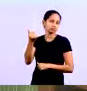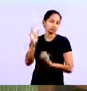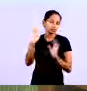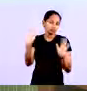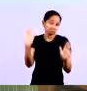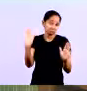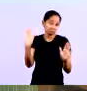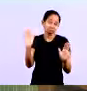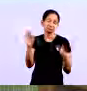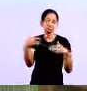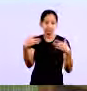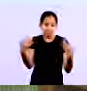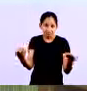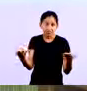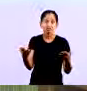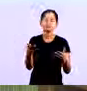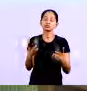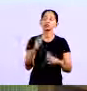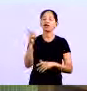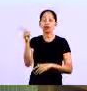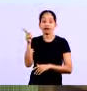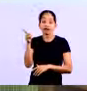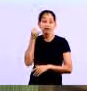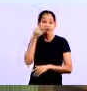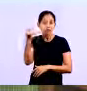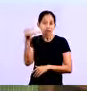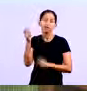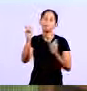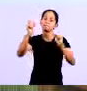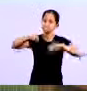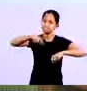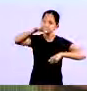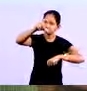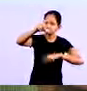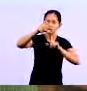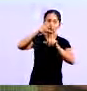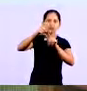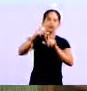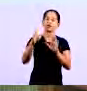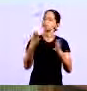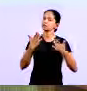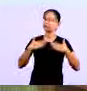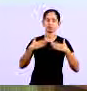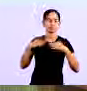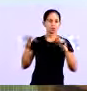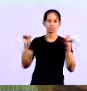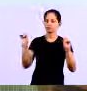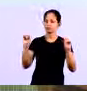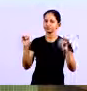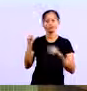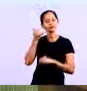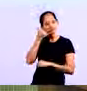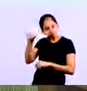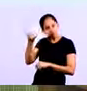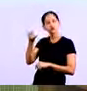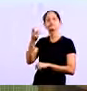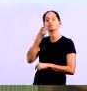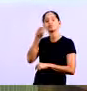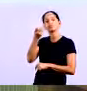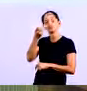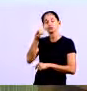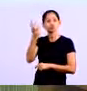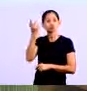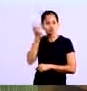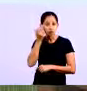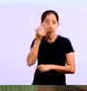Então assim, a operadora de cartão Ela pode cancelar Se você fizer a sua assoção, não, não foi eu que comprei Isso aqui não é meu Ela vai cancelar Da mesma forma